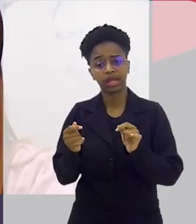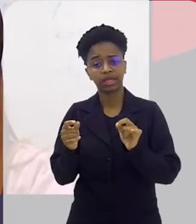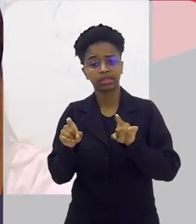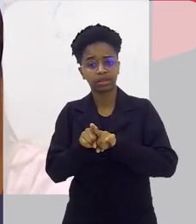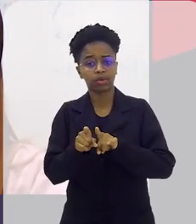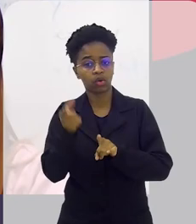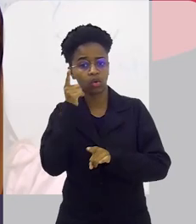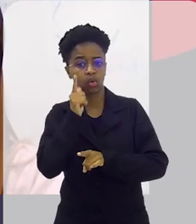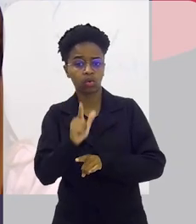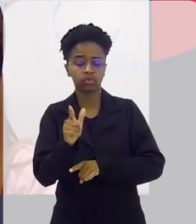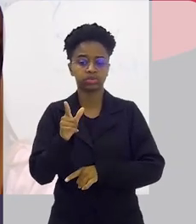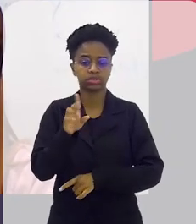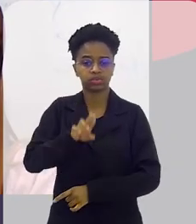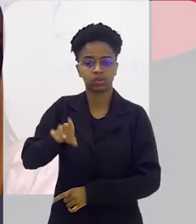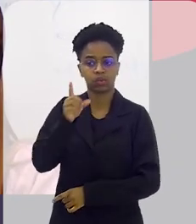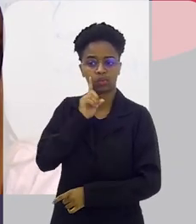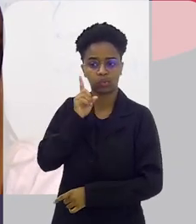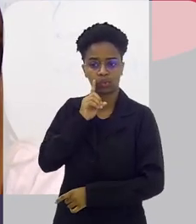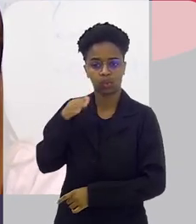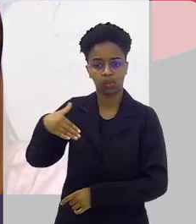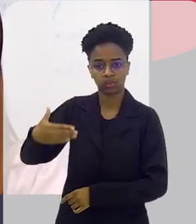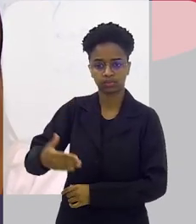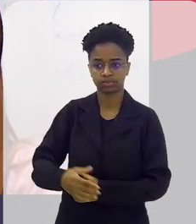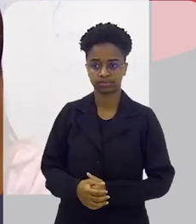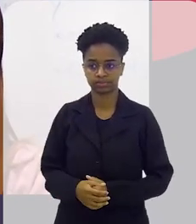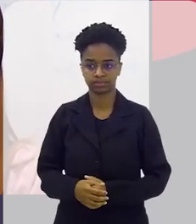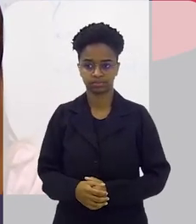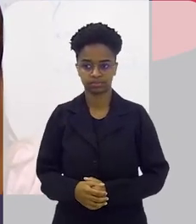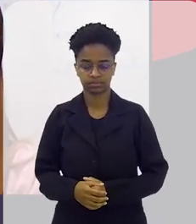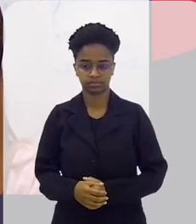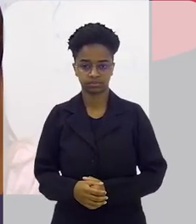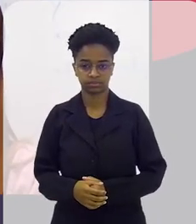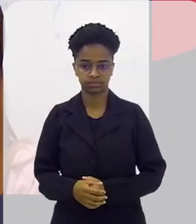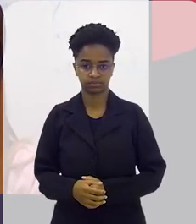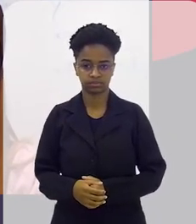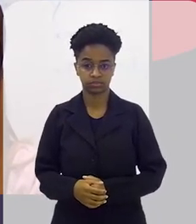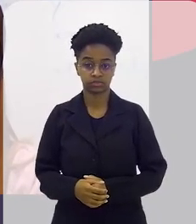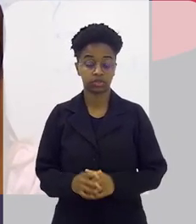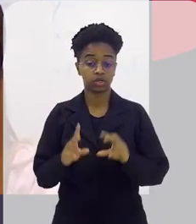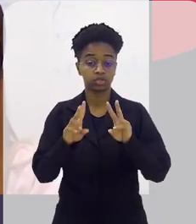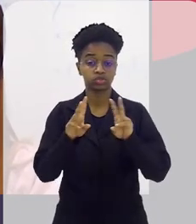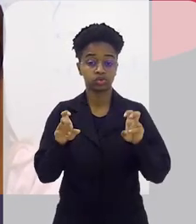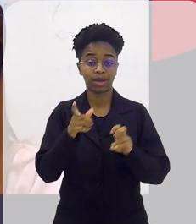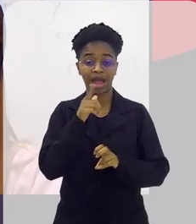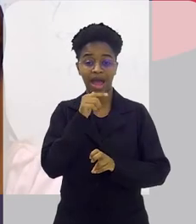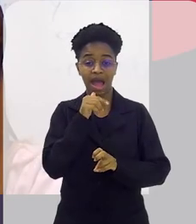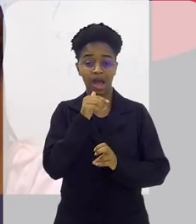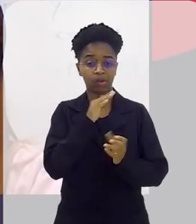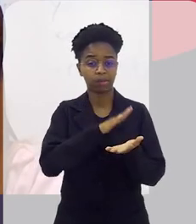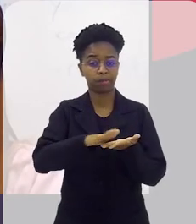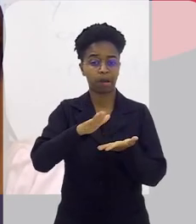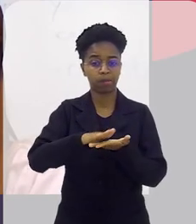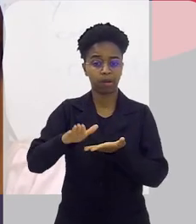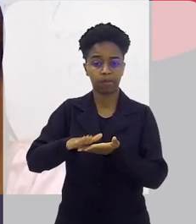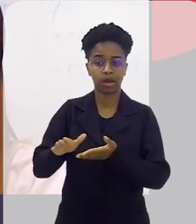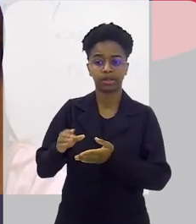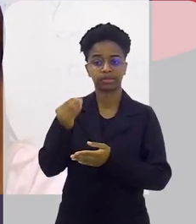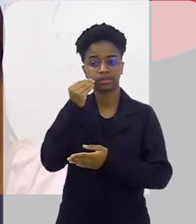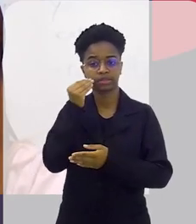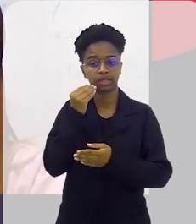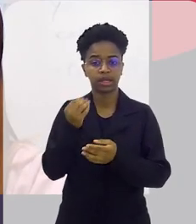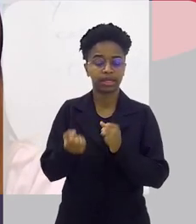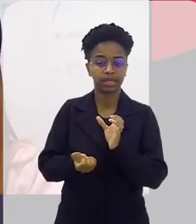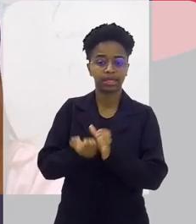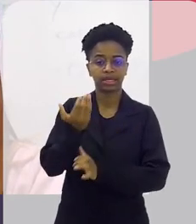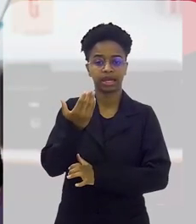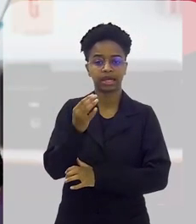de poder ter ele ali no nosso dia a dia. É a questão do gasto de água para a produção de